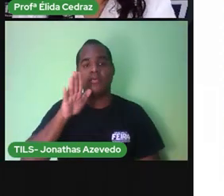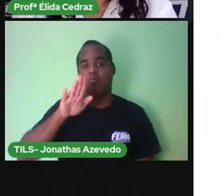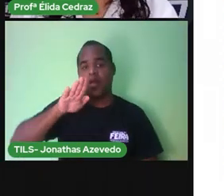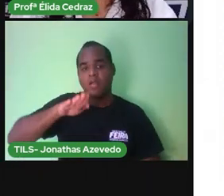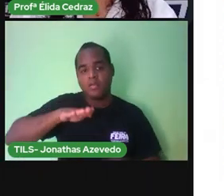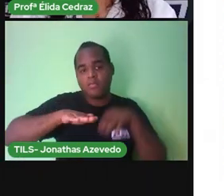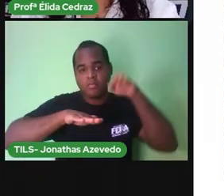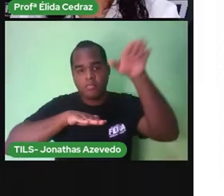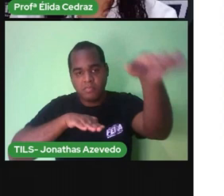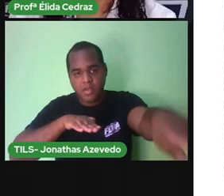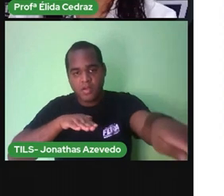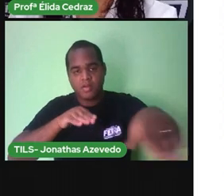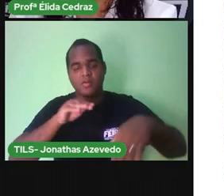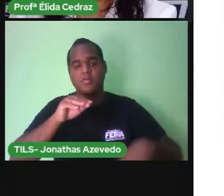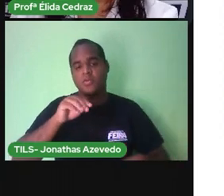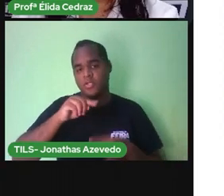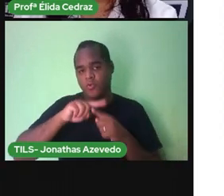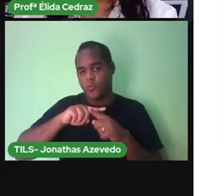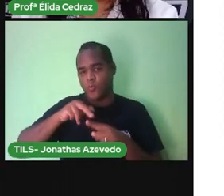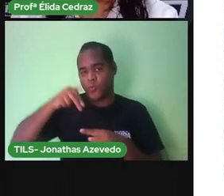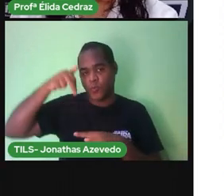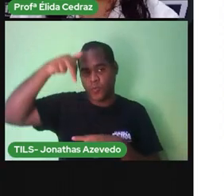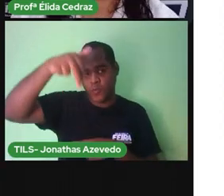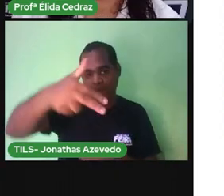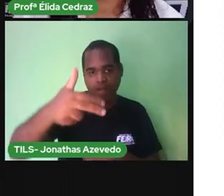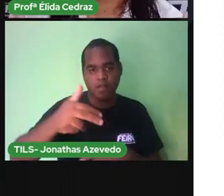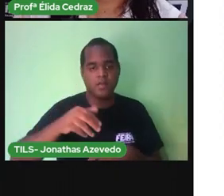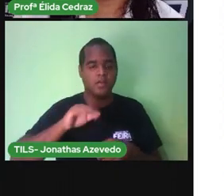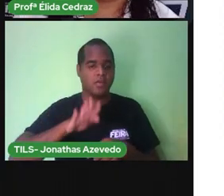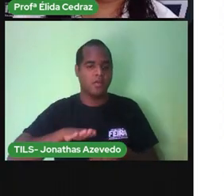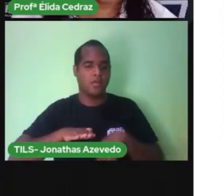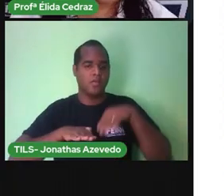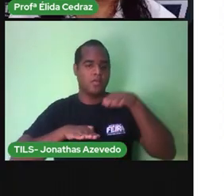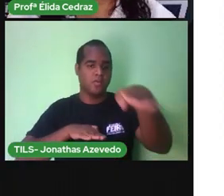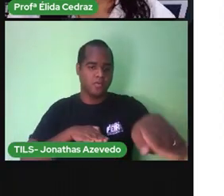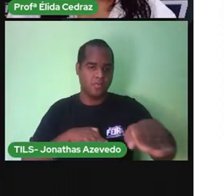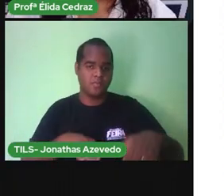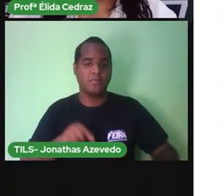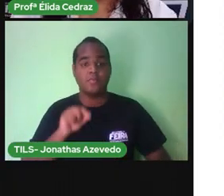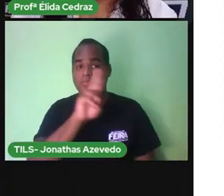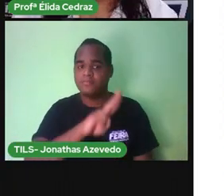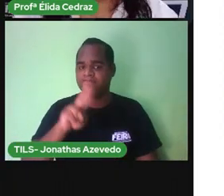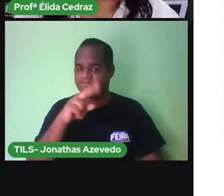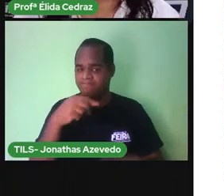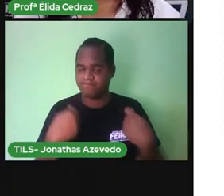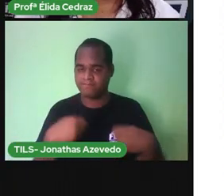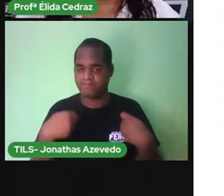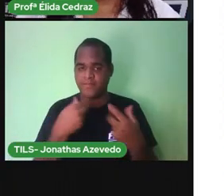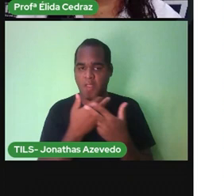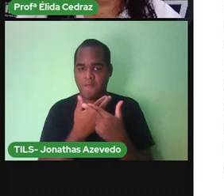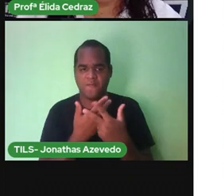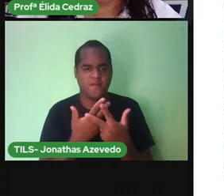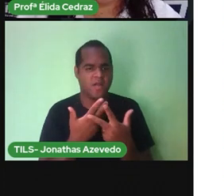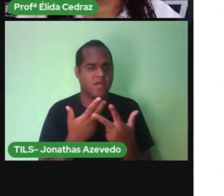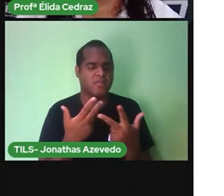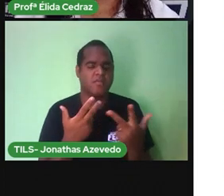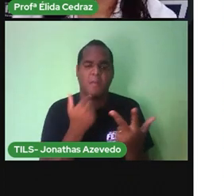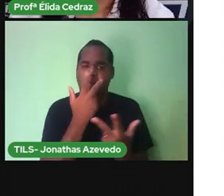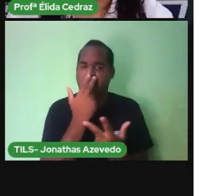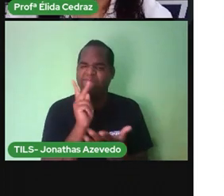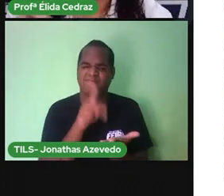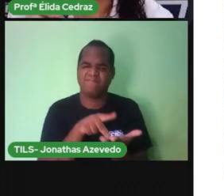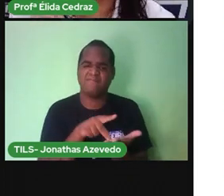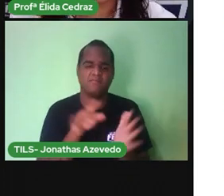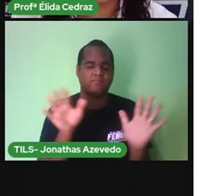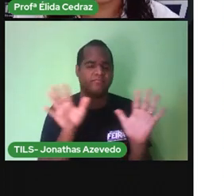Que a gente dá Quando está andando A distância Entre os nossos Dois pés Vocês vão utilizar Essas medidas Não convencionais